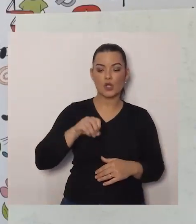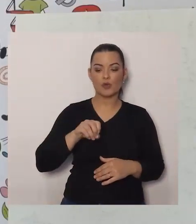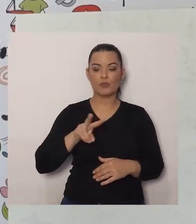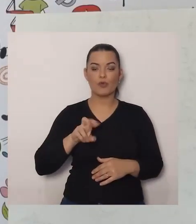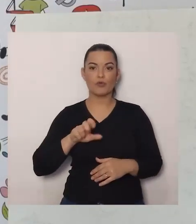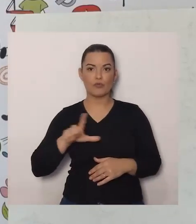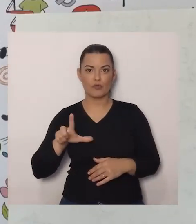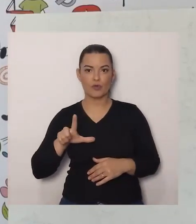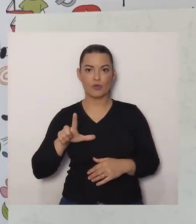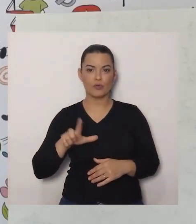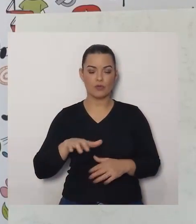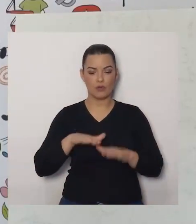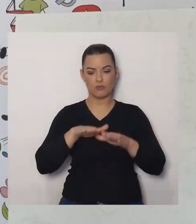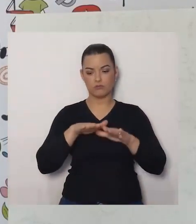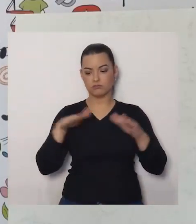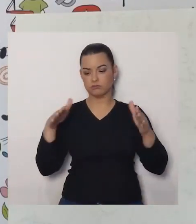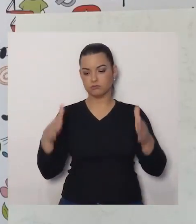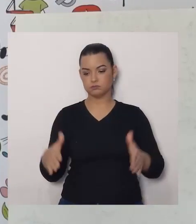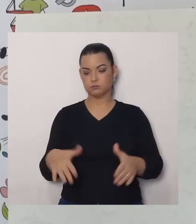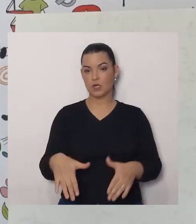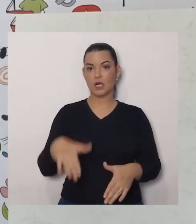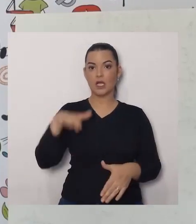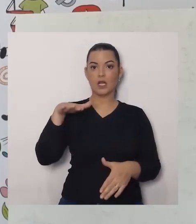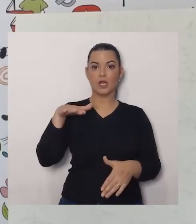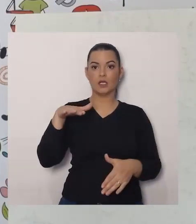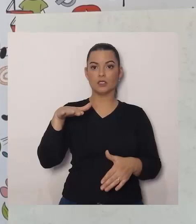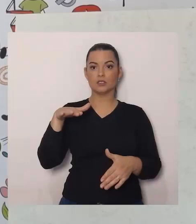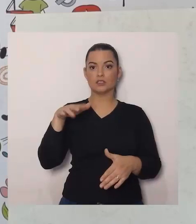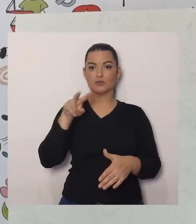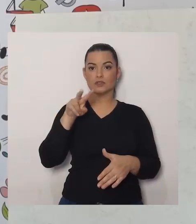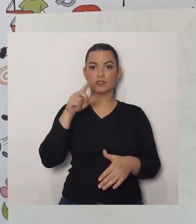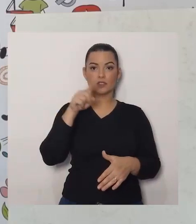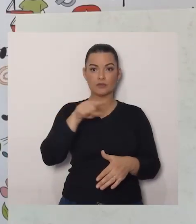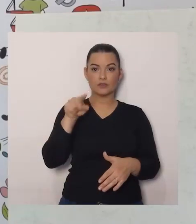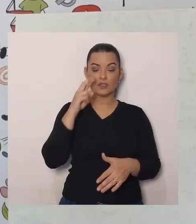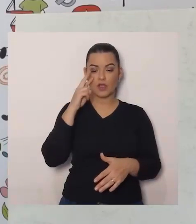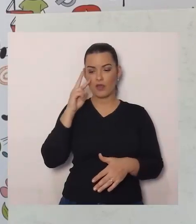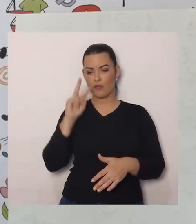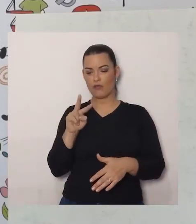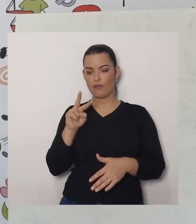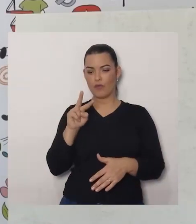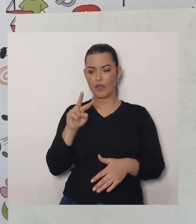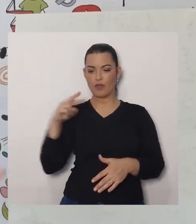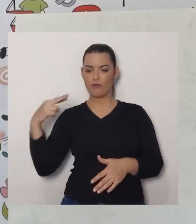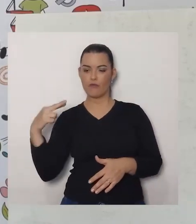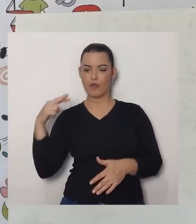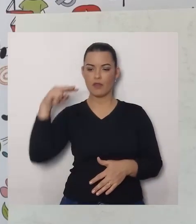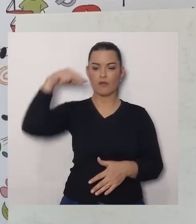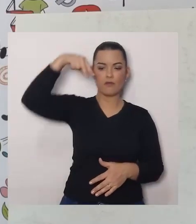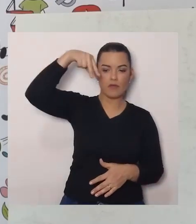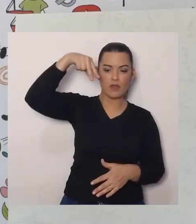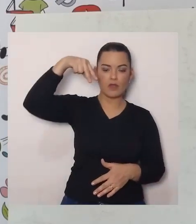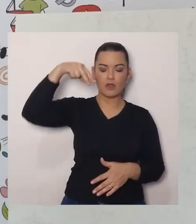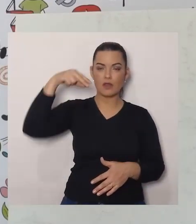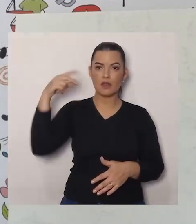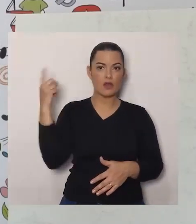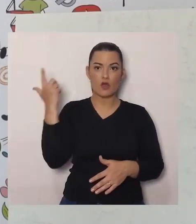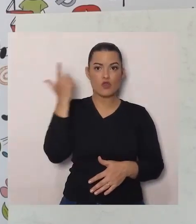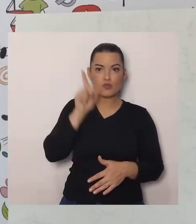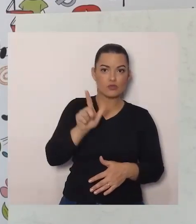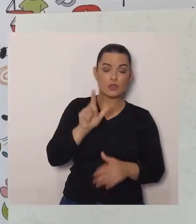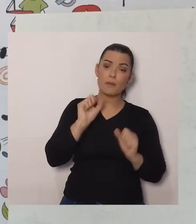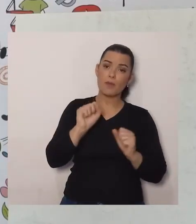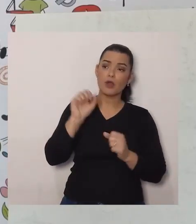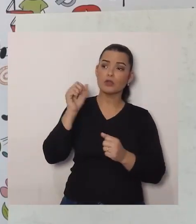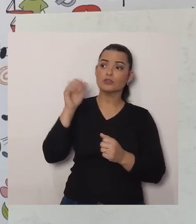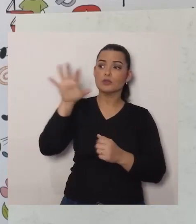diferentes pontos de vista, Não tem problema, Você pode pegar um brinquedo seu, Um objeto seu, Colocar numa região